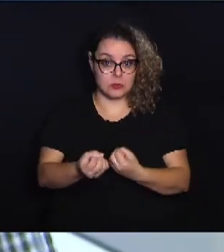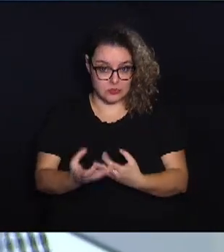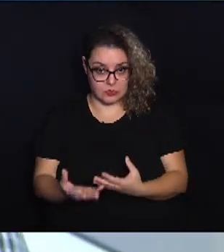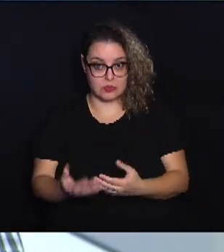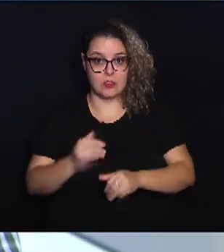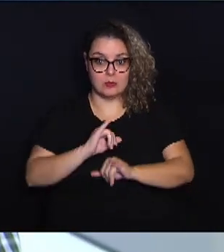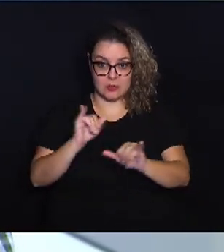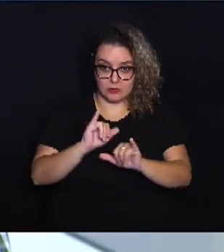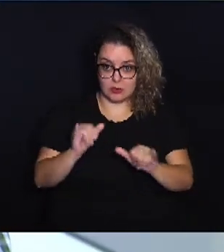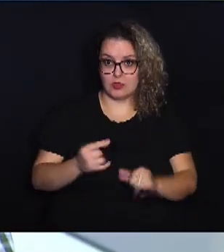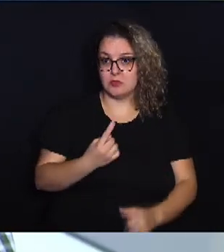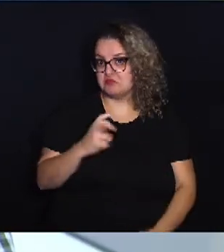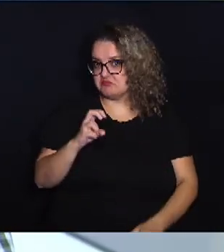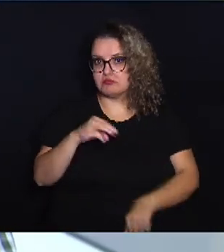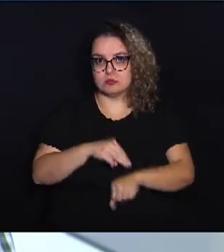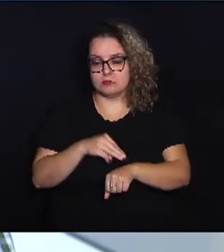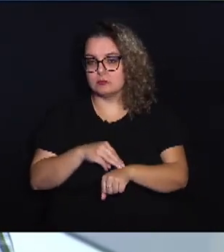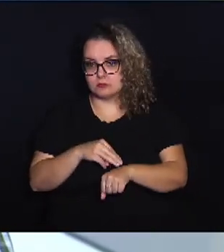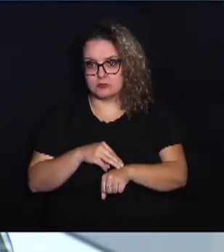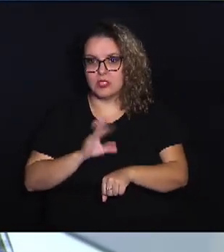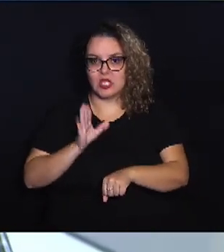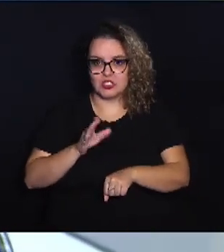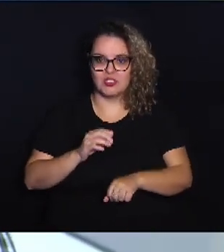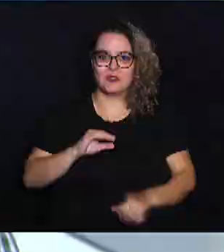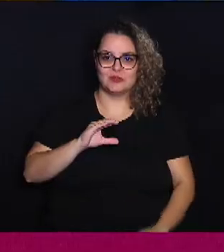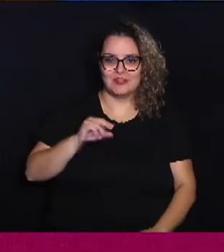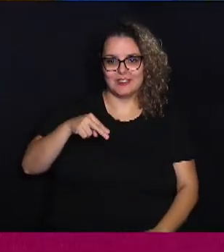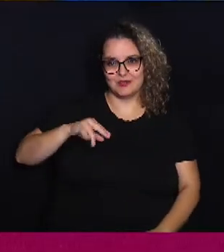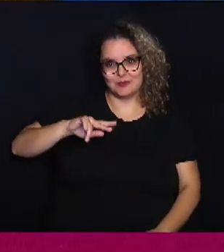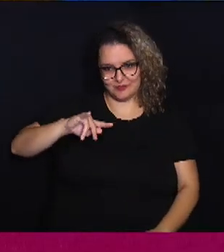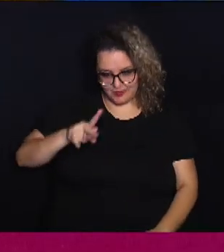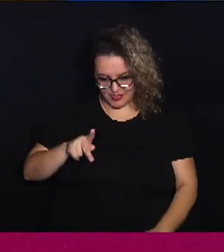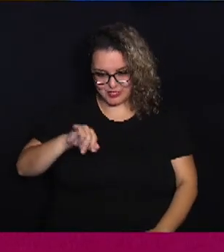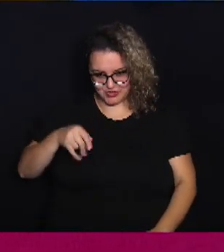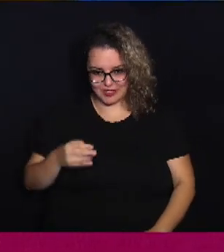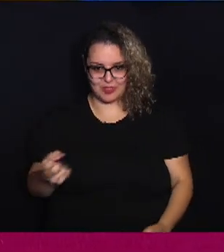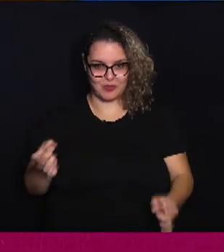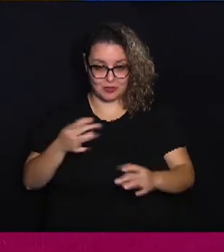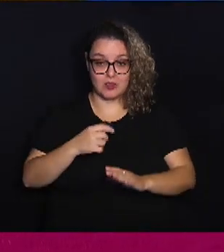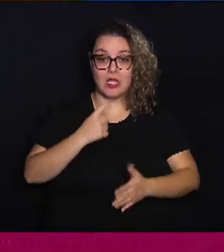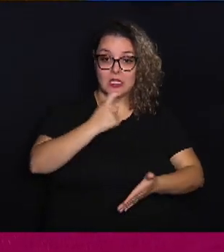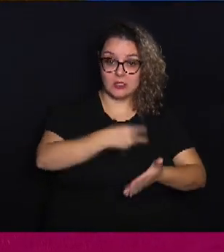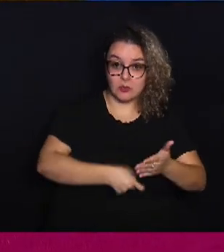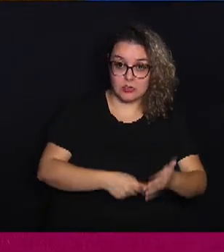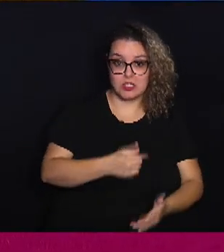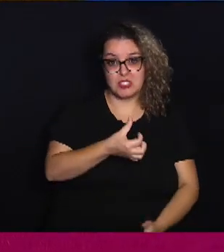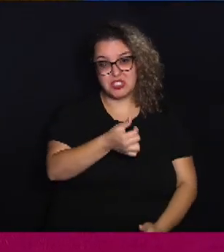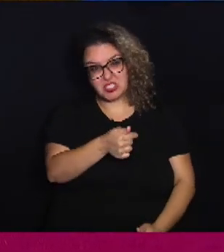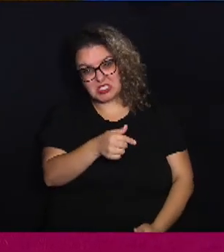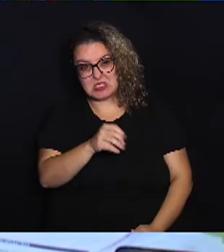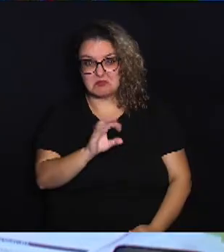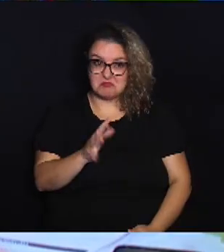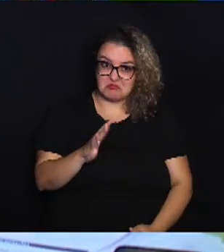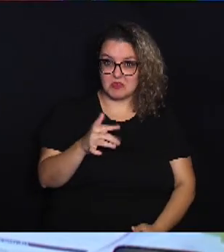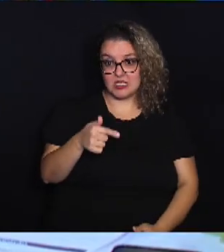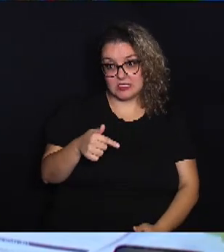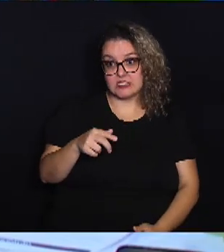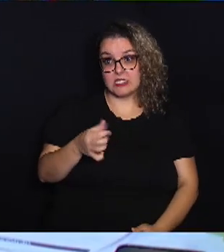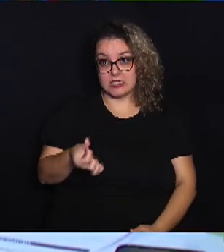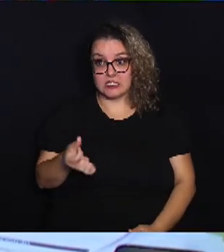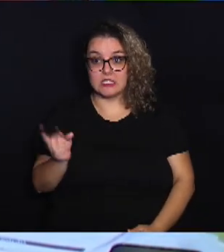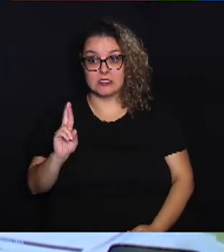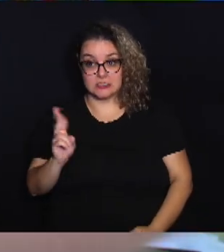informando, em 15 minutos ela está com o CNPJ pronto. A taxa mensal varia entre R$ 70,00 e R 76